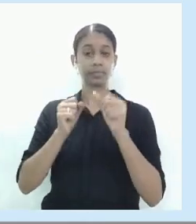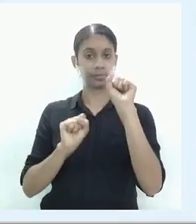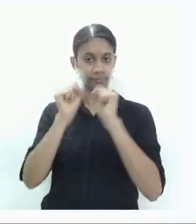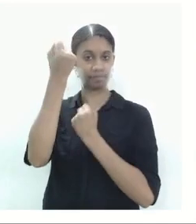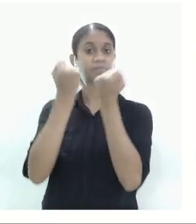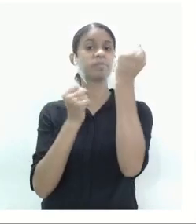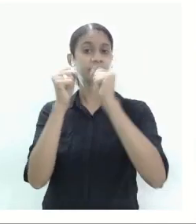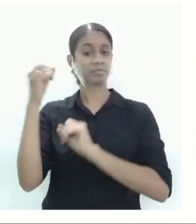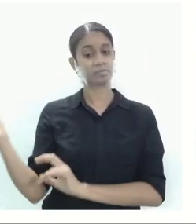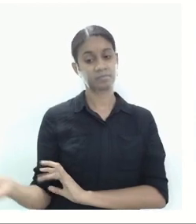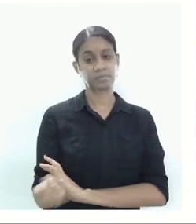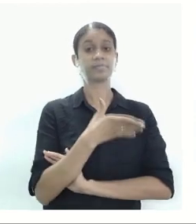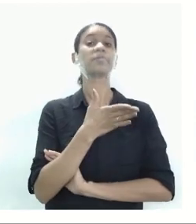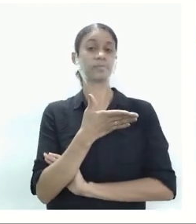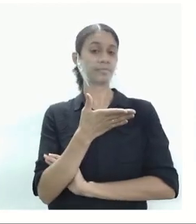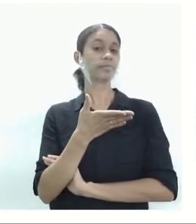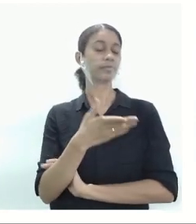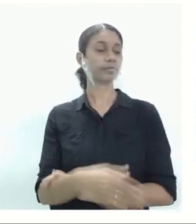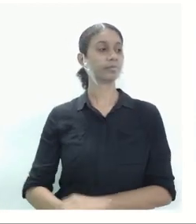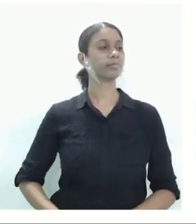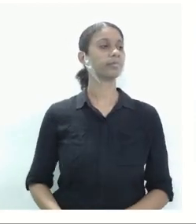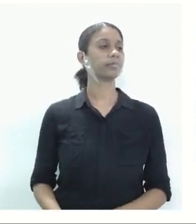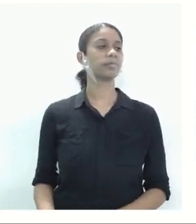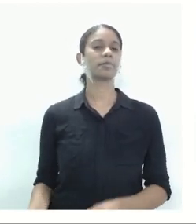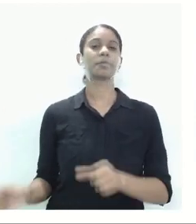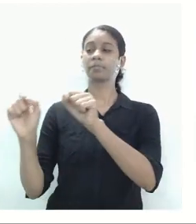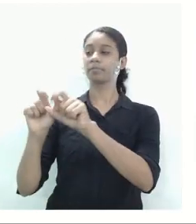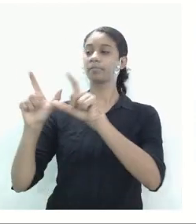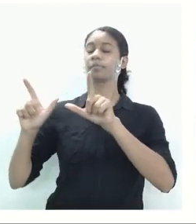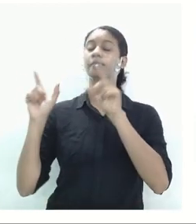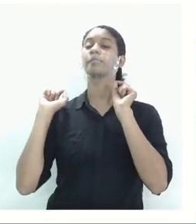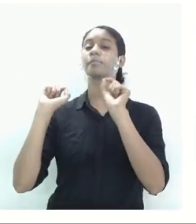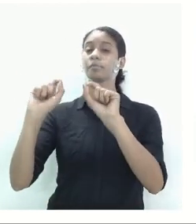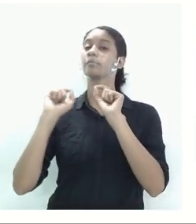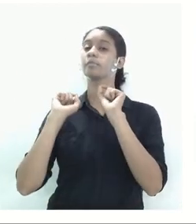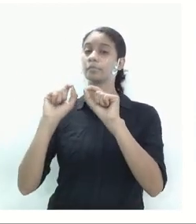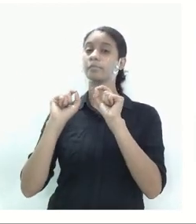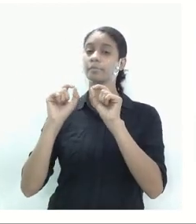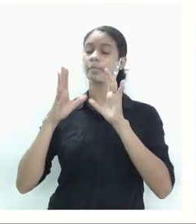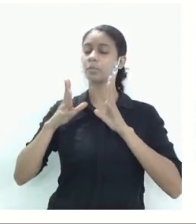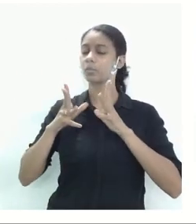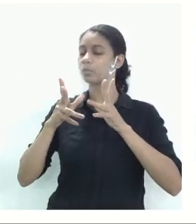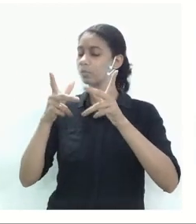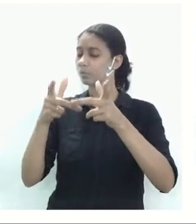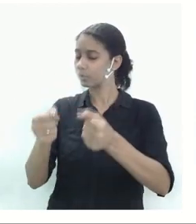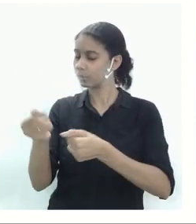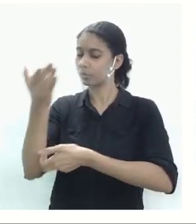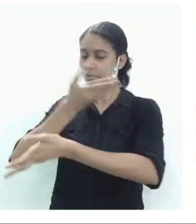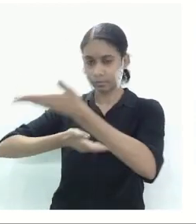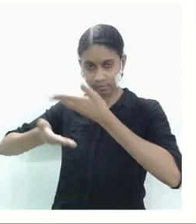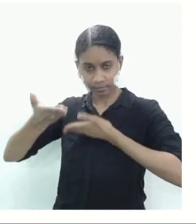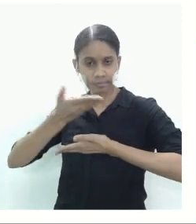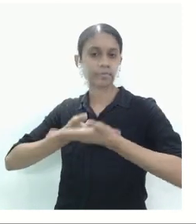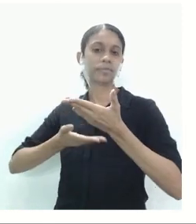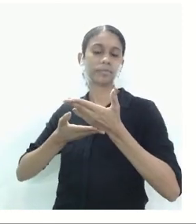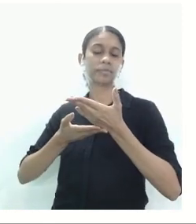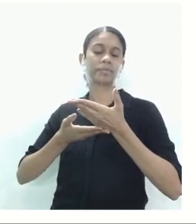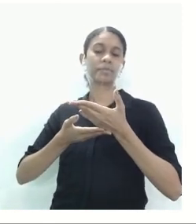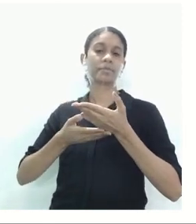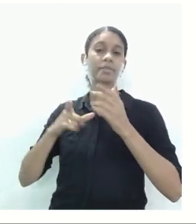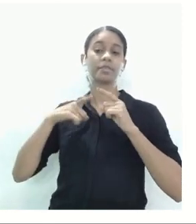Volto aí para o slide. Então todas essas relações do fator localizacional ela tem como destino